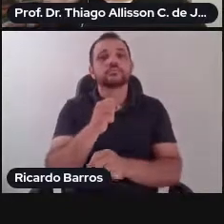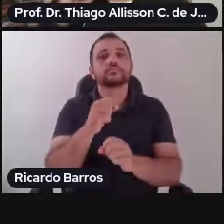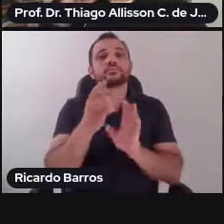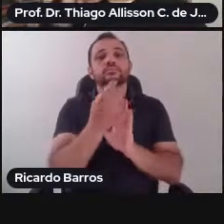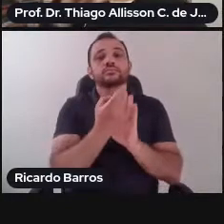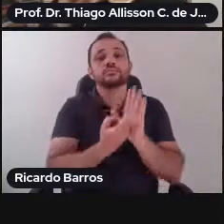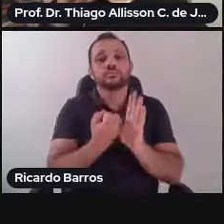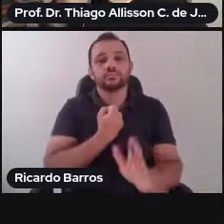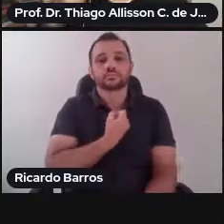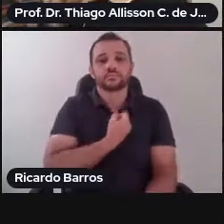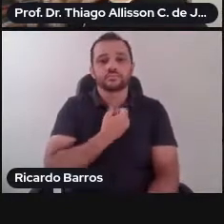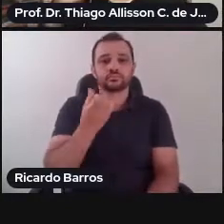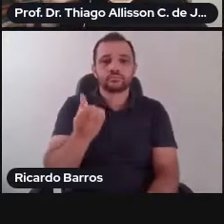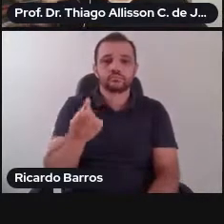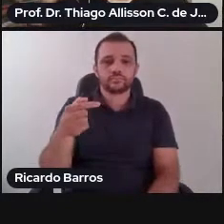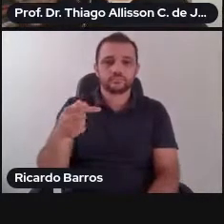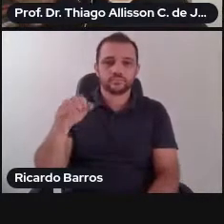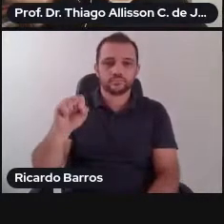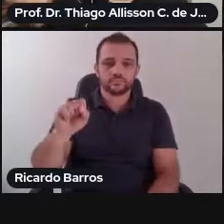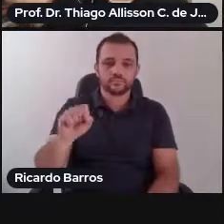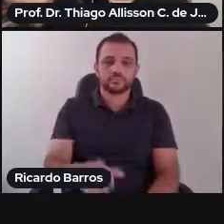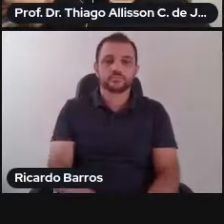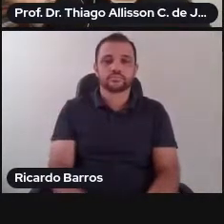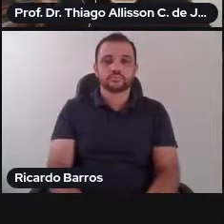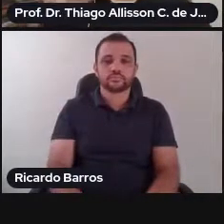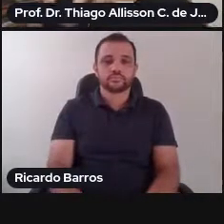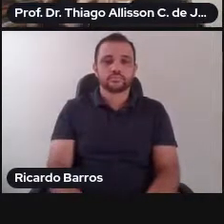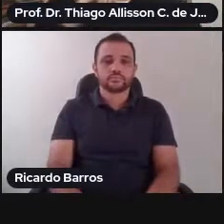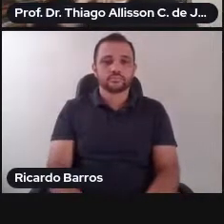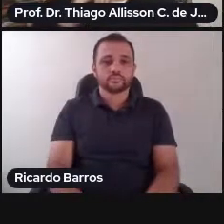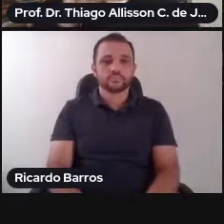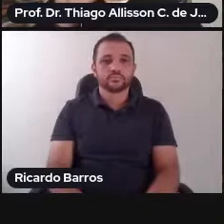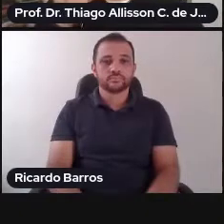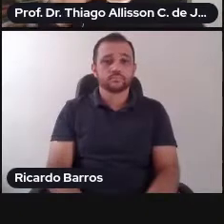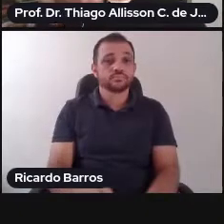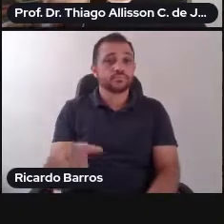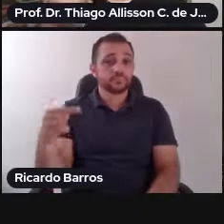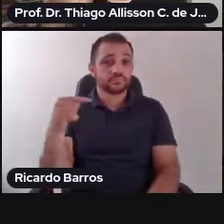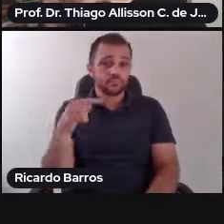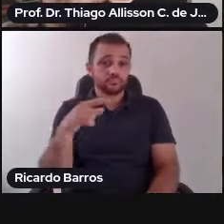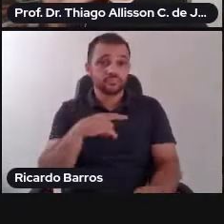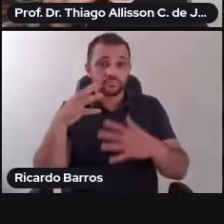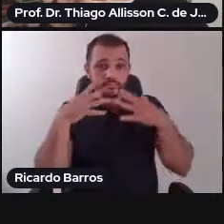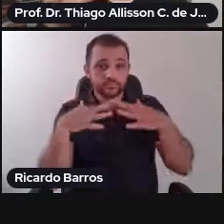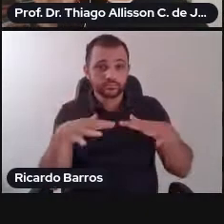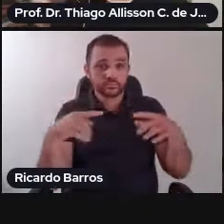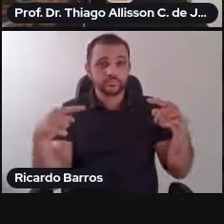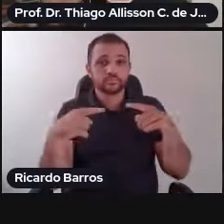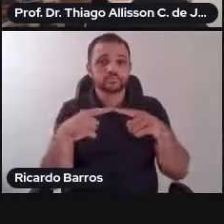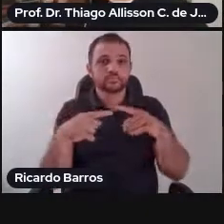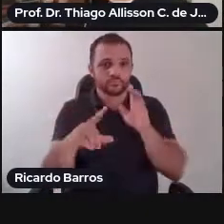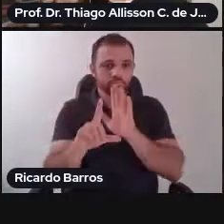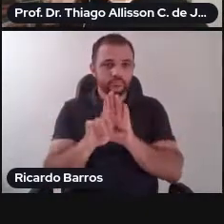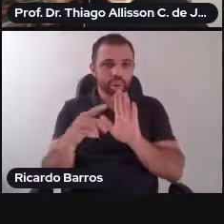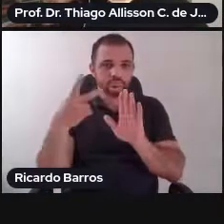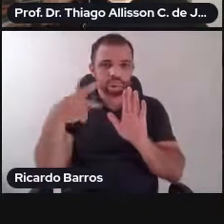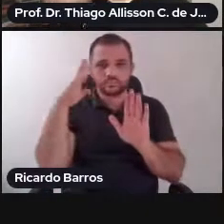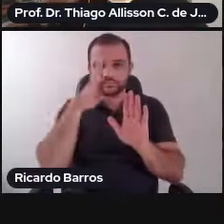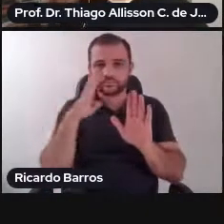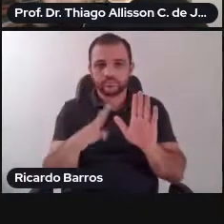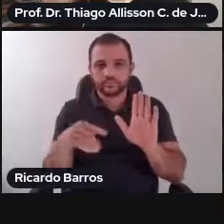678. Ela tem natureza de supra-legalidade para o Brasil, possui natureza coadjuvante complementar,